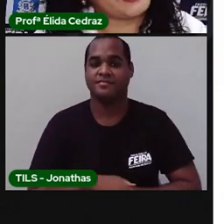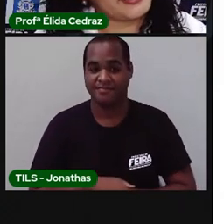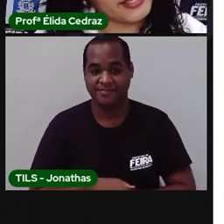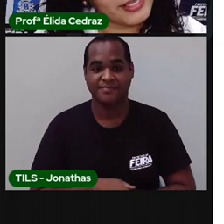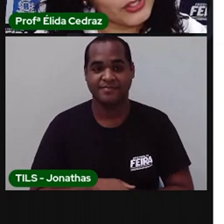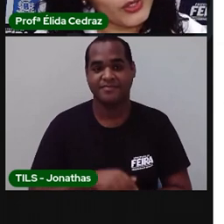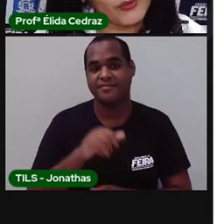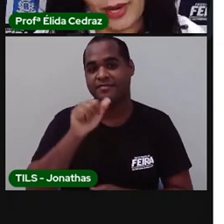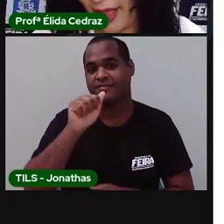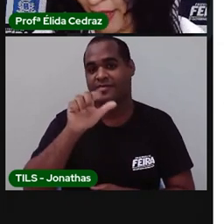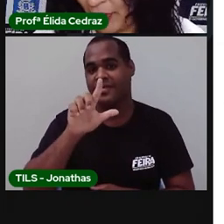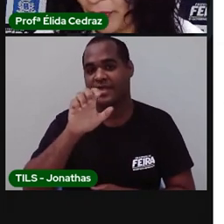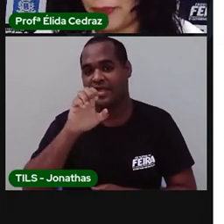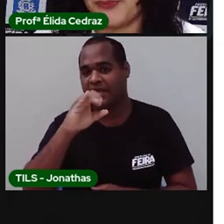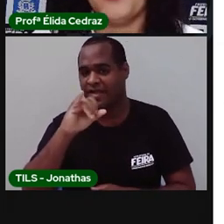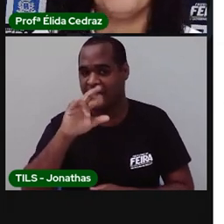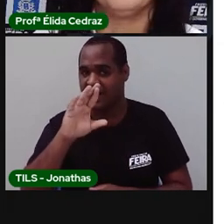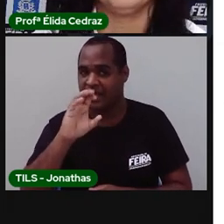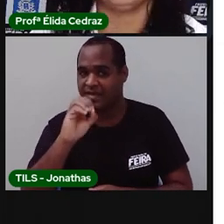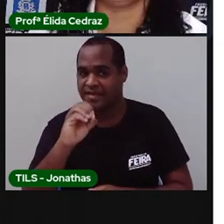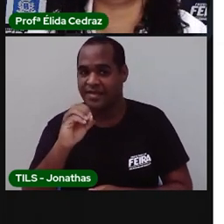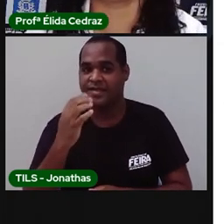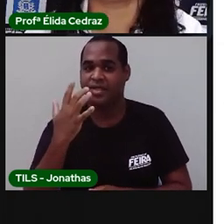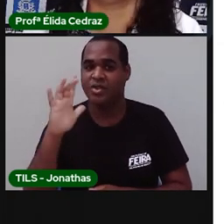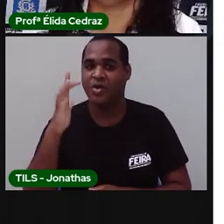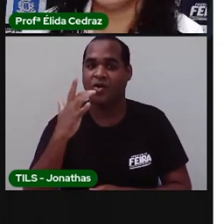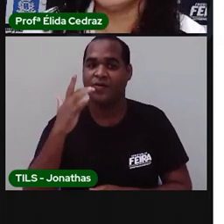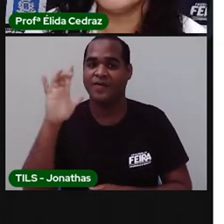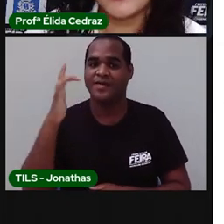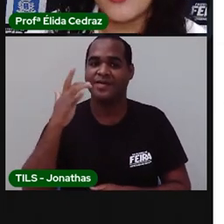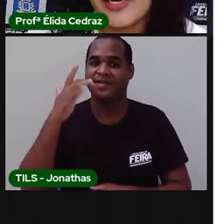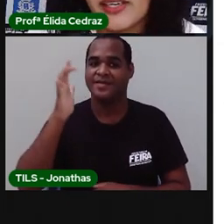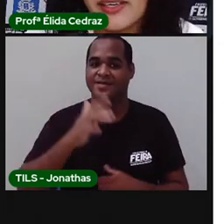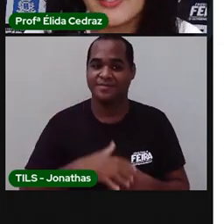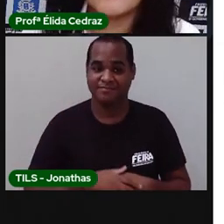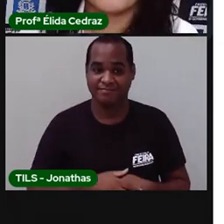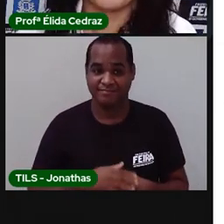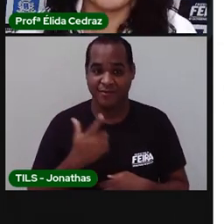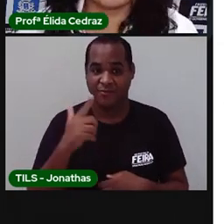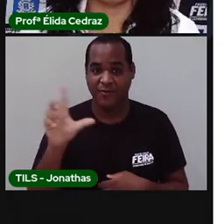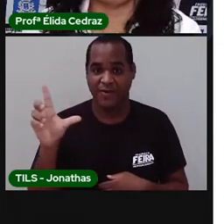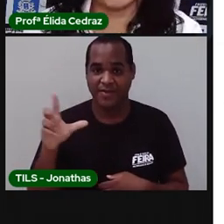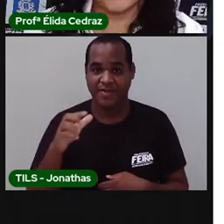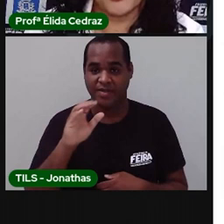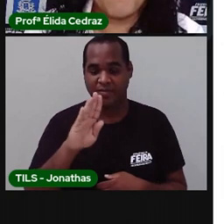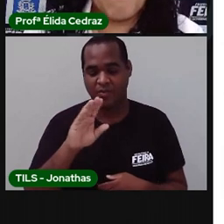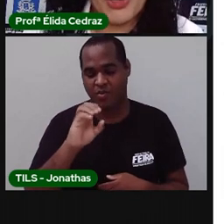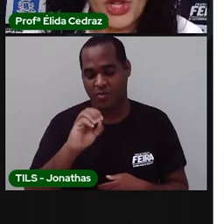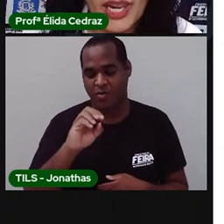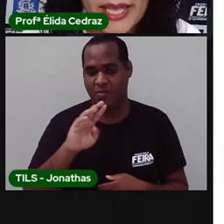Alecrim dourado, isso. E agora? A